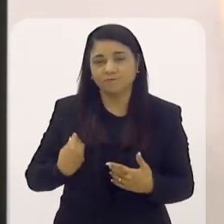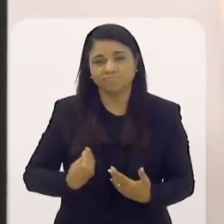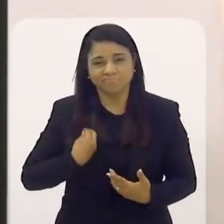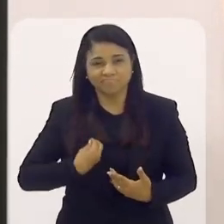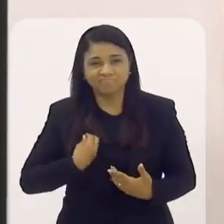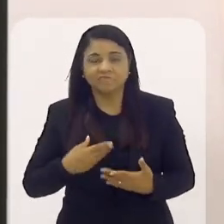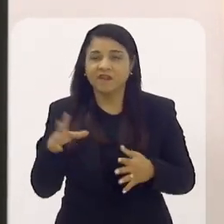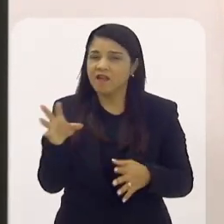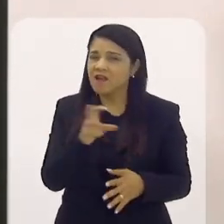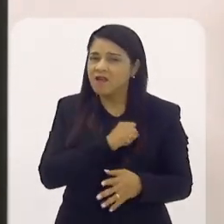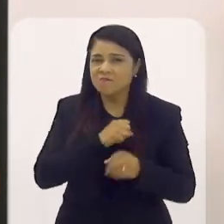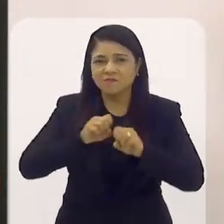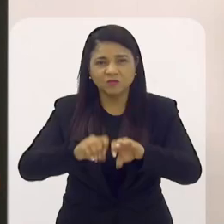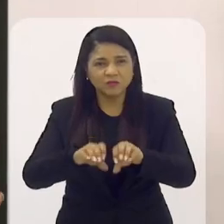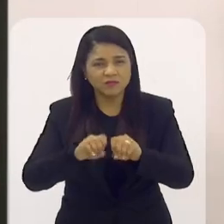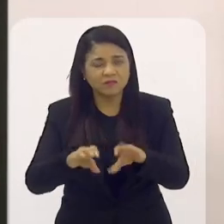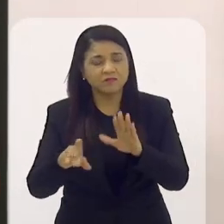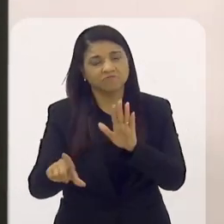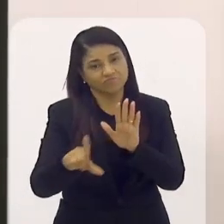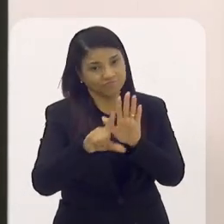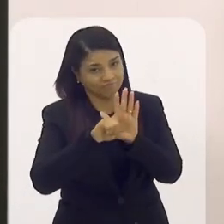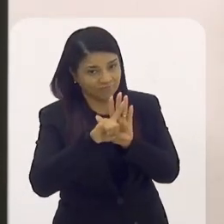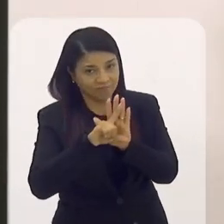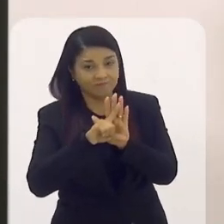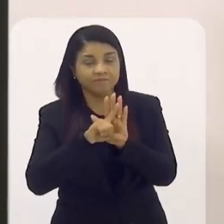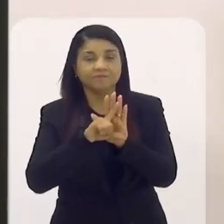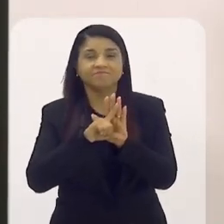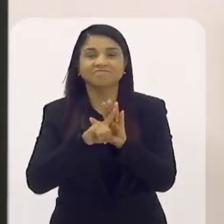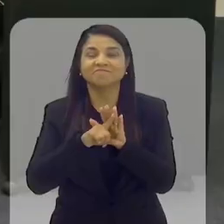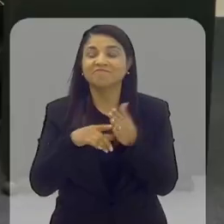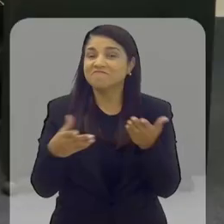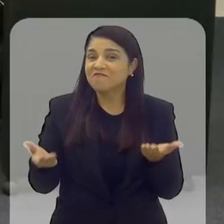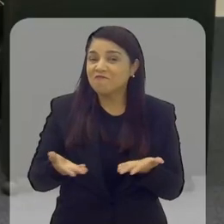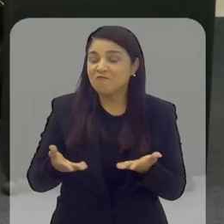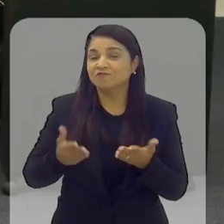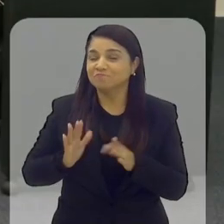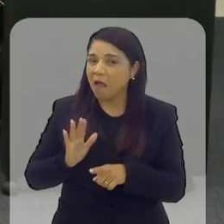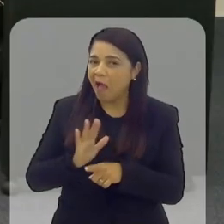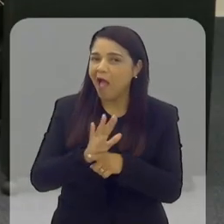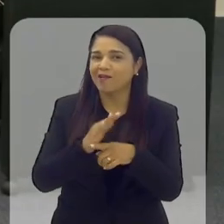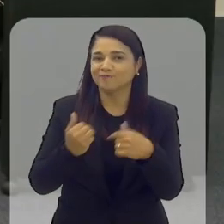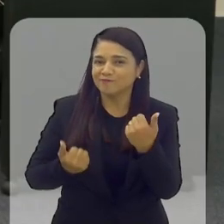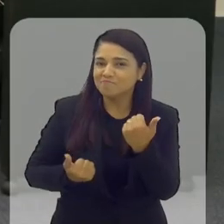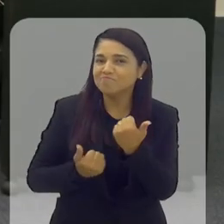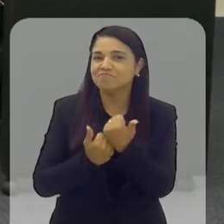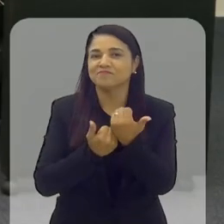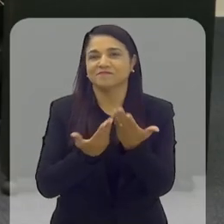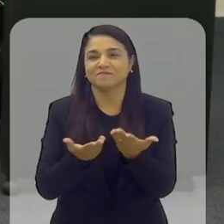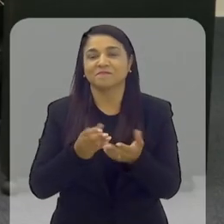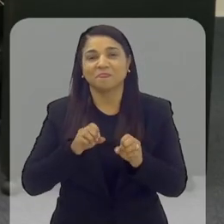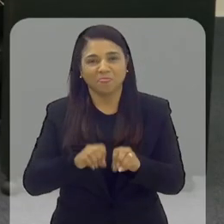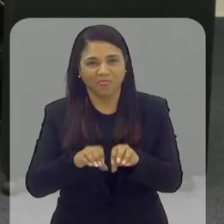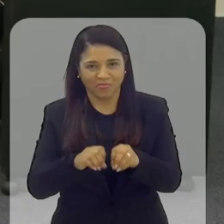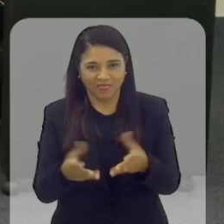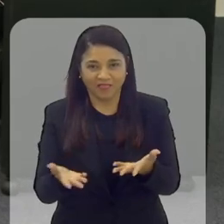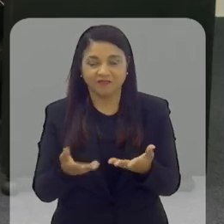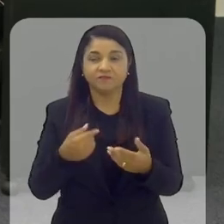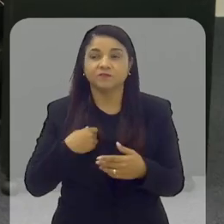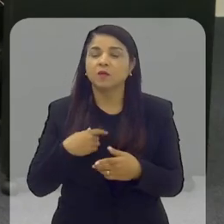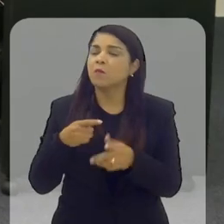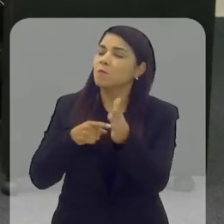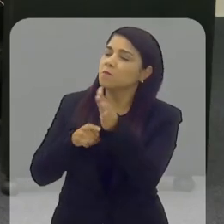Eu também amo a educação, a educação legislativa. E é isso, estou aqui para contribuir sempre. Isso.